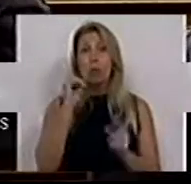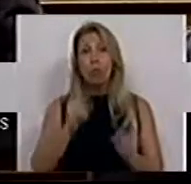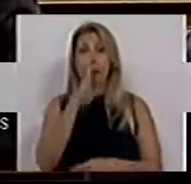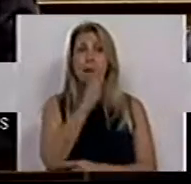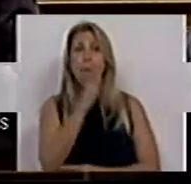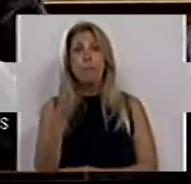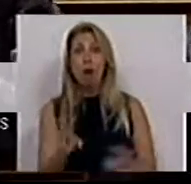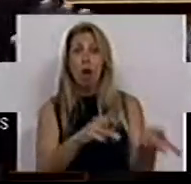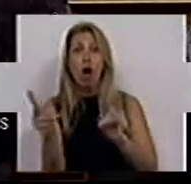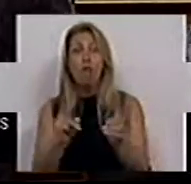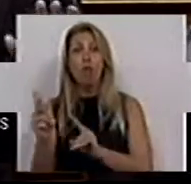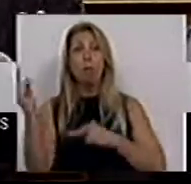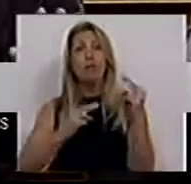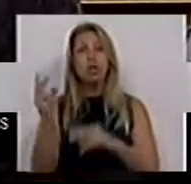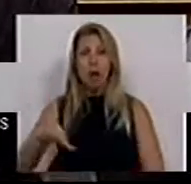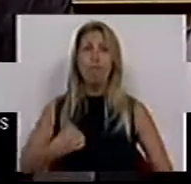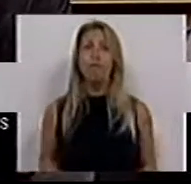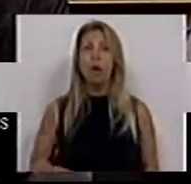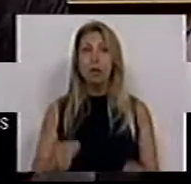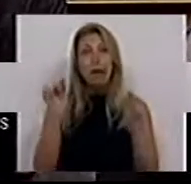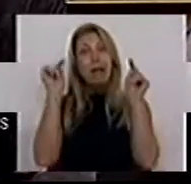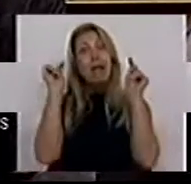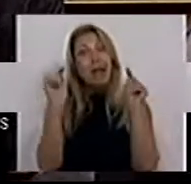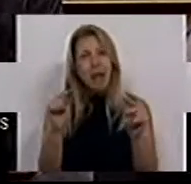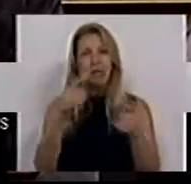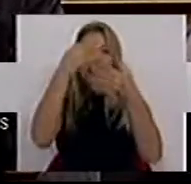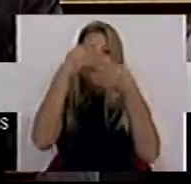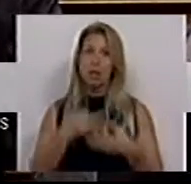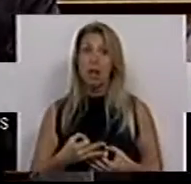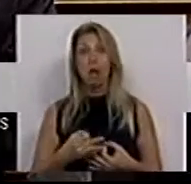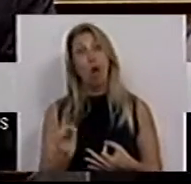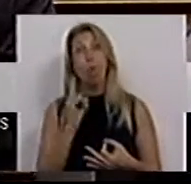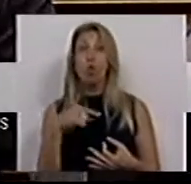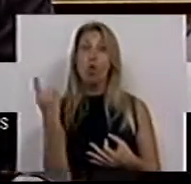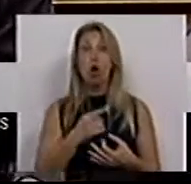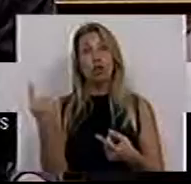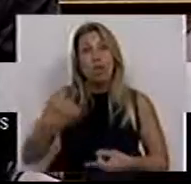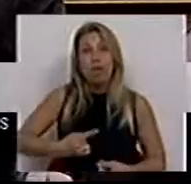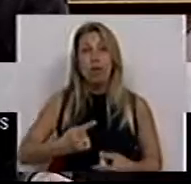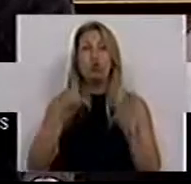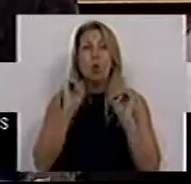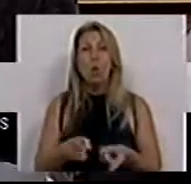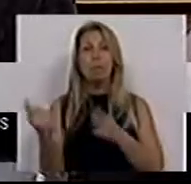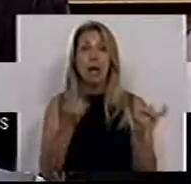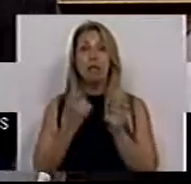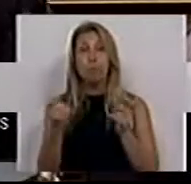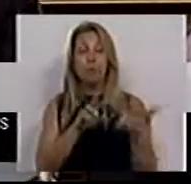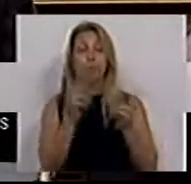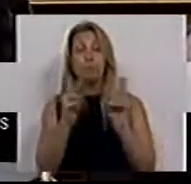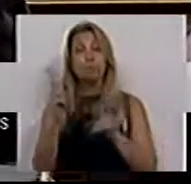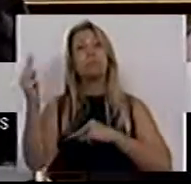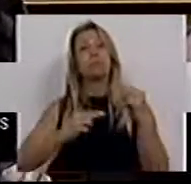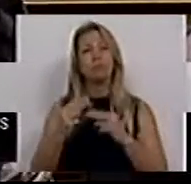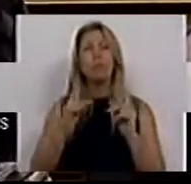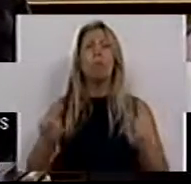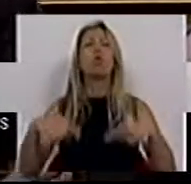reforma da Fiscalidade Verde. Essa era a seriedade com que nós deveríamos começar a debater esta reforma da Fiscalidade. Porque depois vêm outros